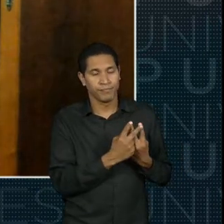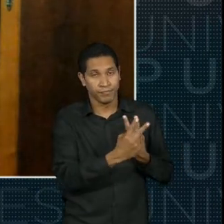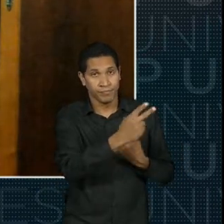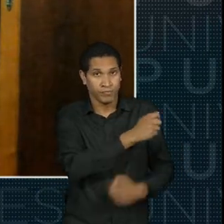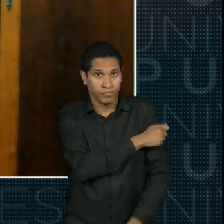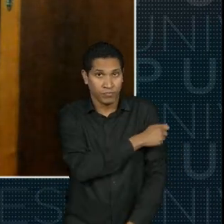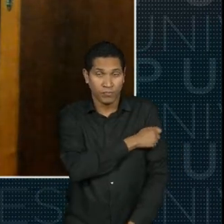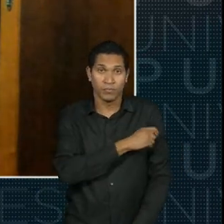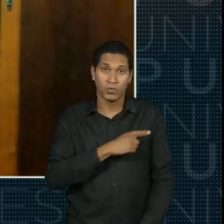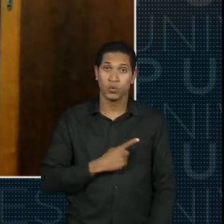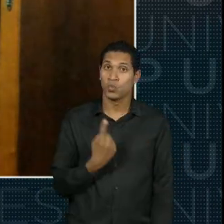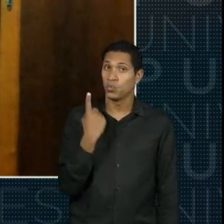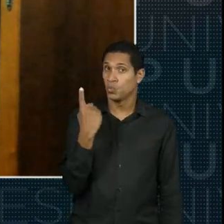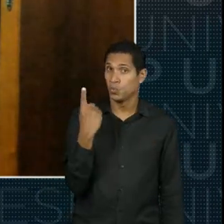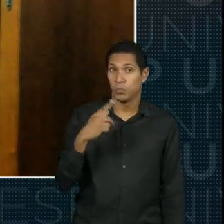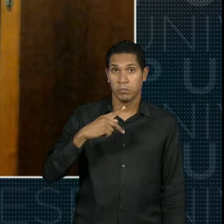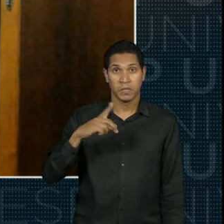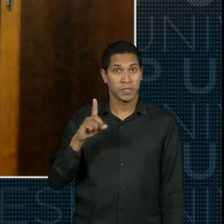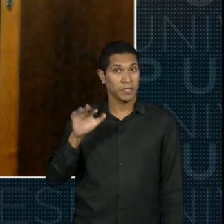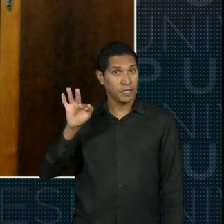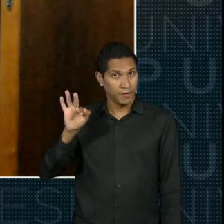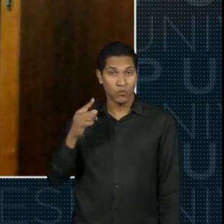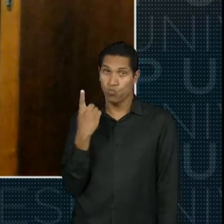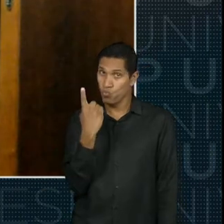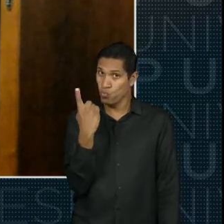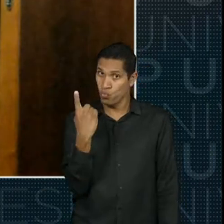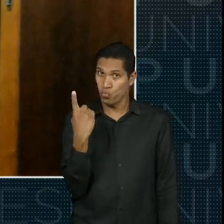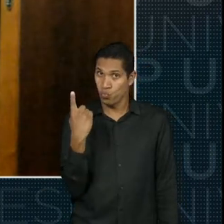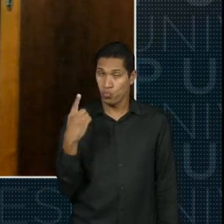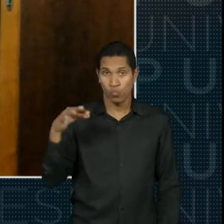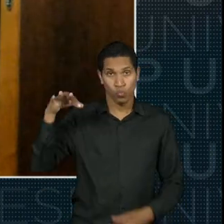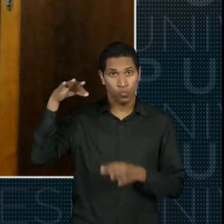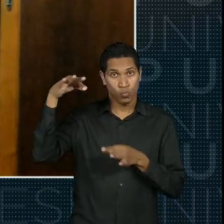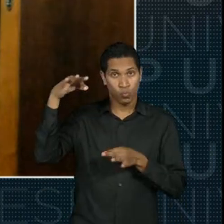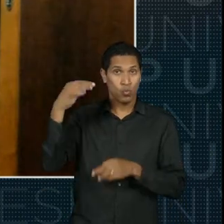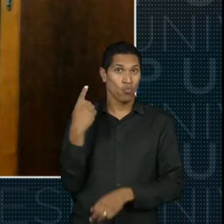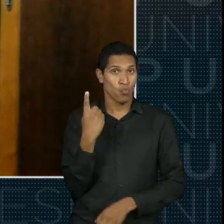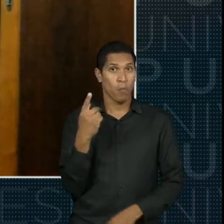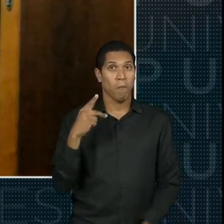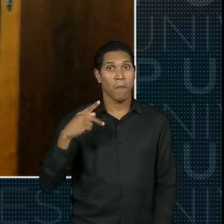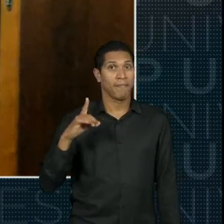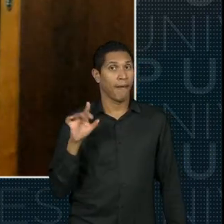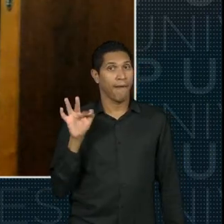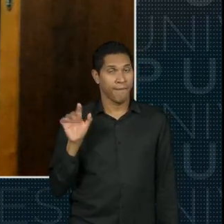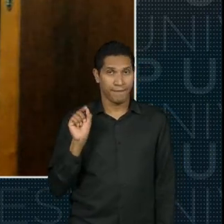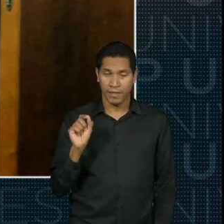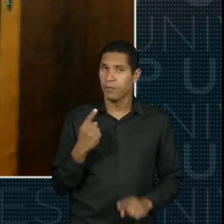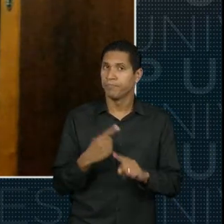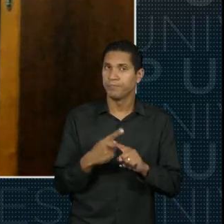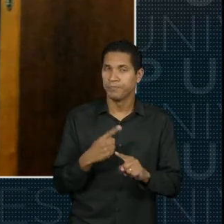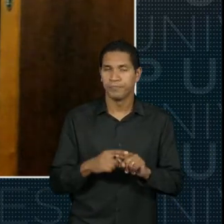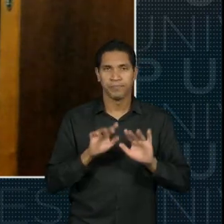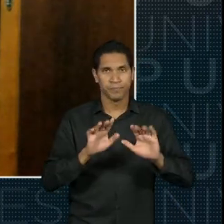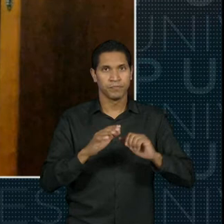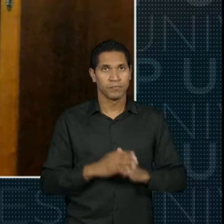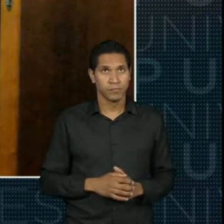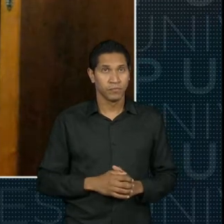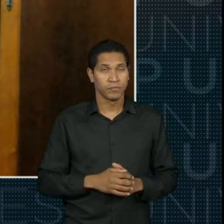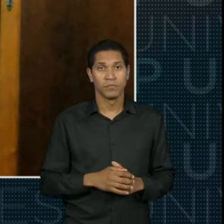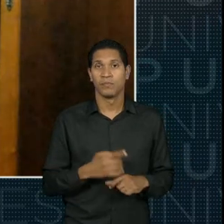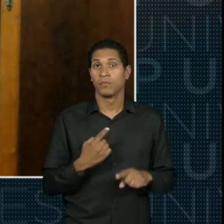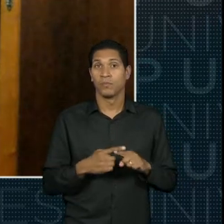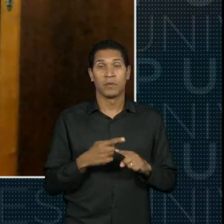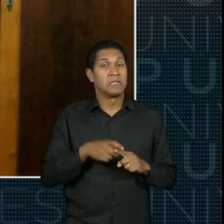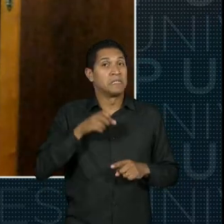PDF, conforme a professora Simone acabou de enfatizar, o que eu quero dizer com isso? Que não serão